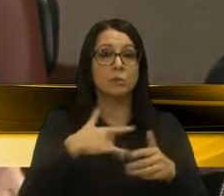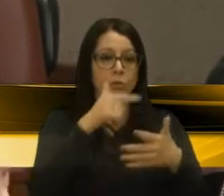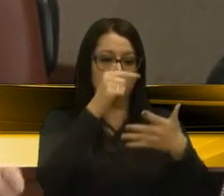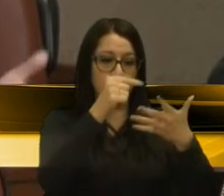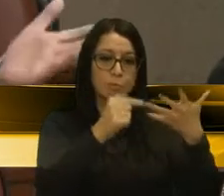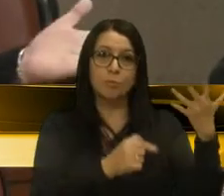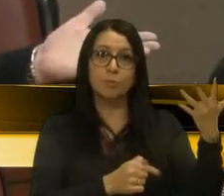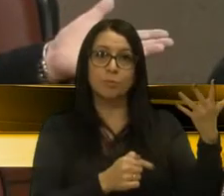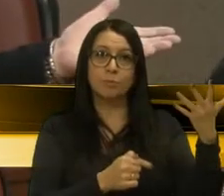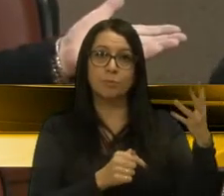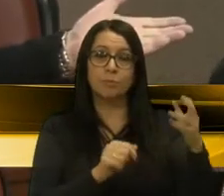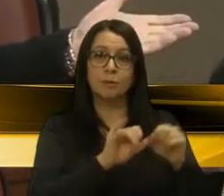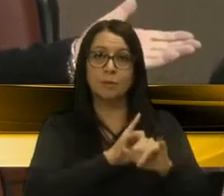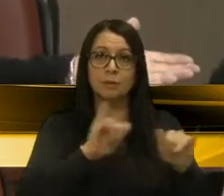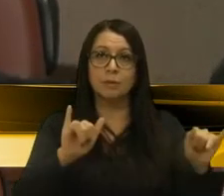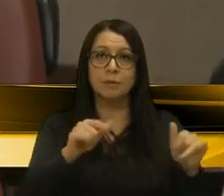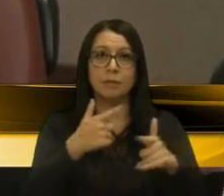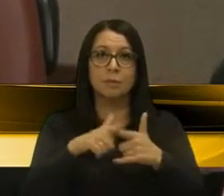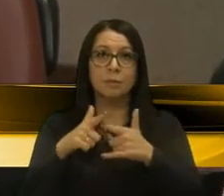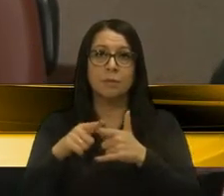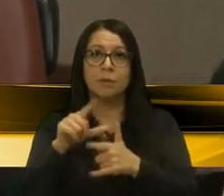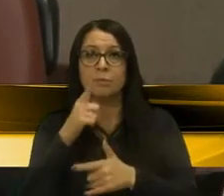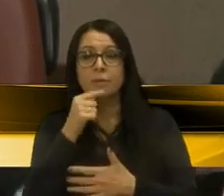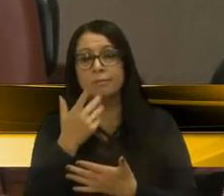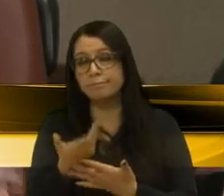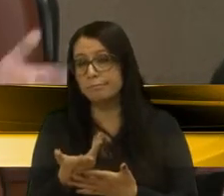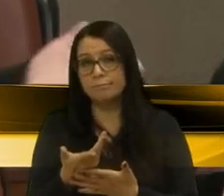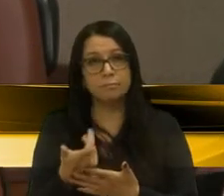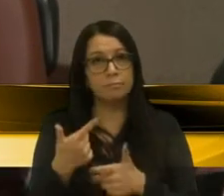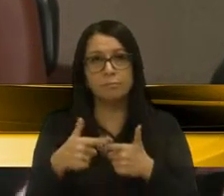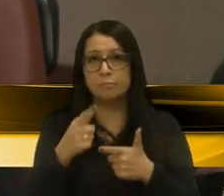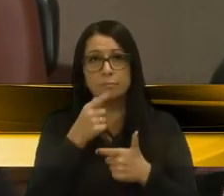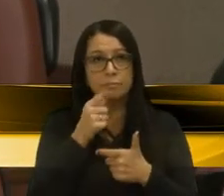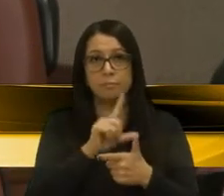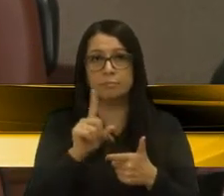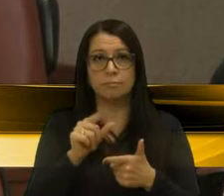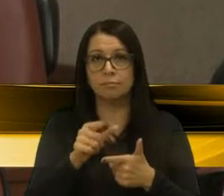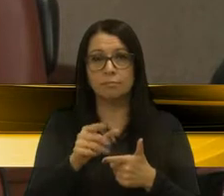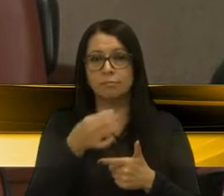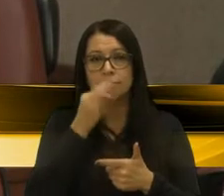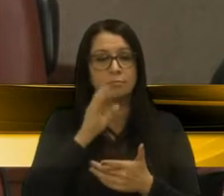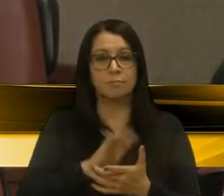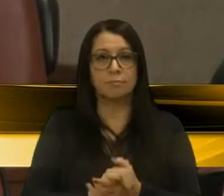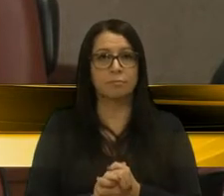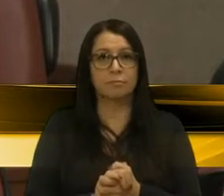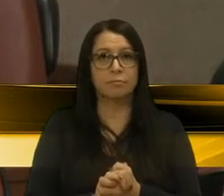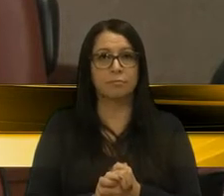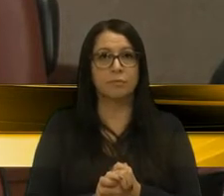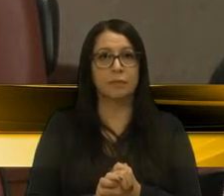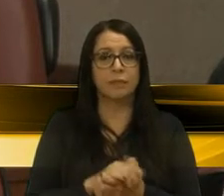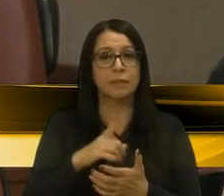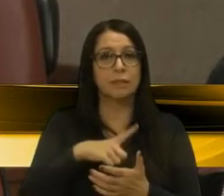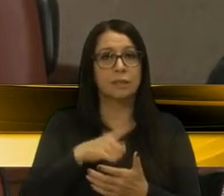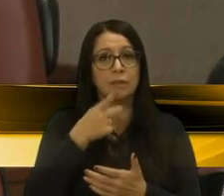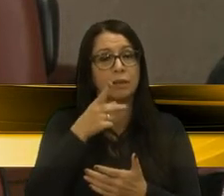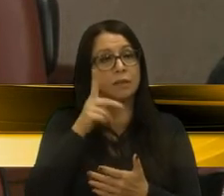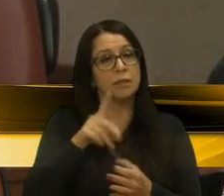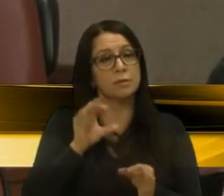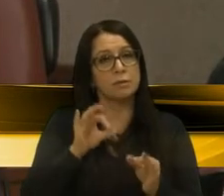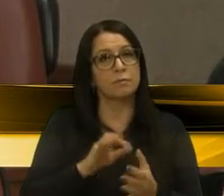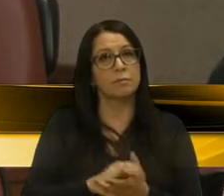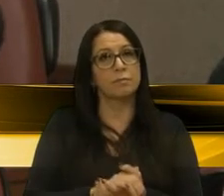espalhou que tem problema na água. Não tem problema nenhum com a água de Caxias. A gente tem que afirmar isso